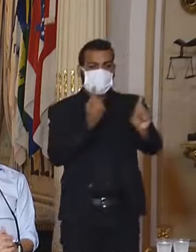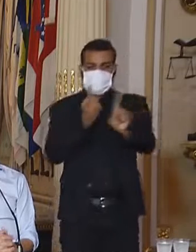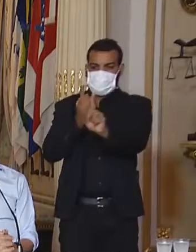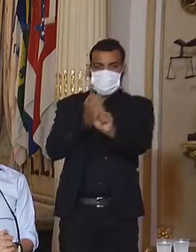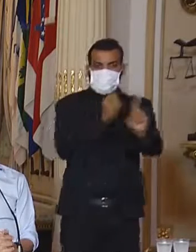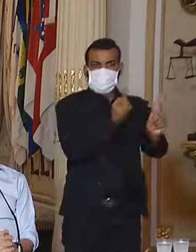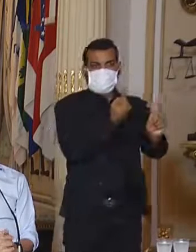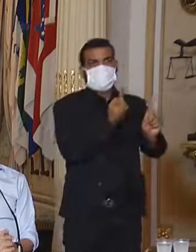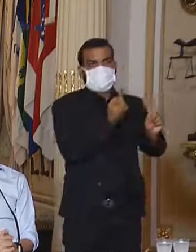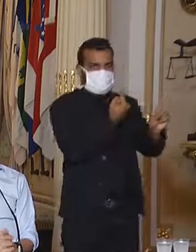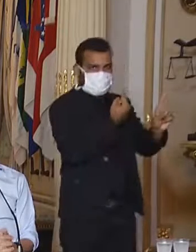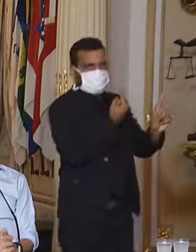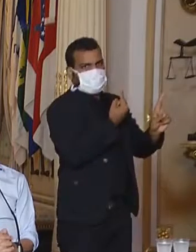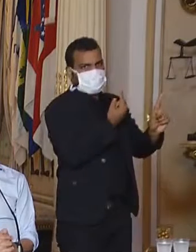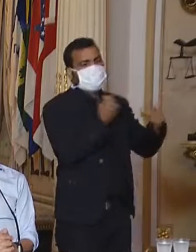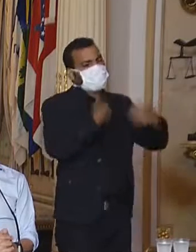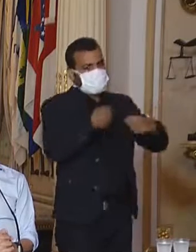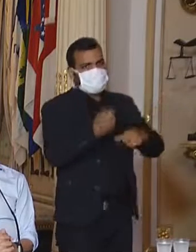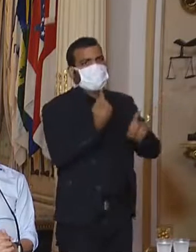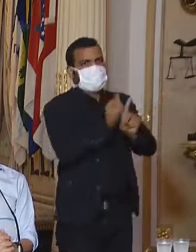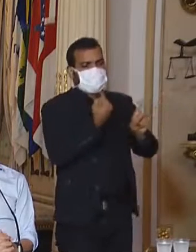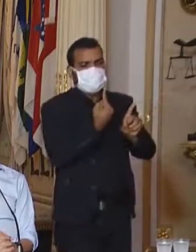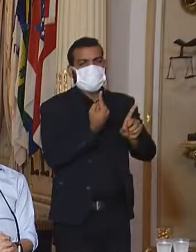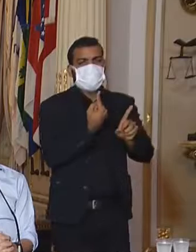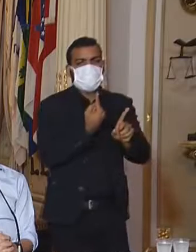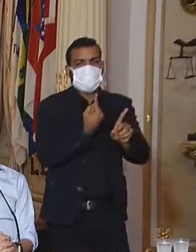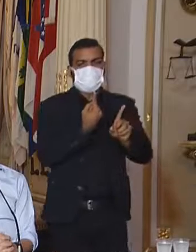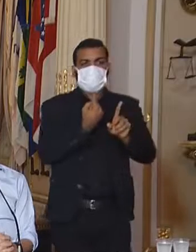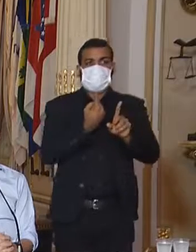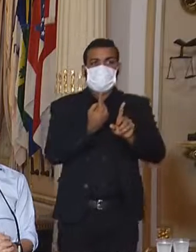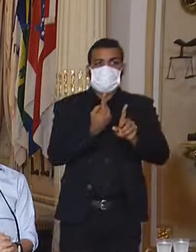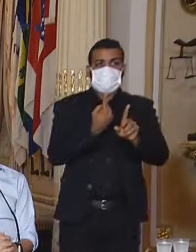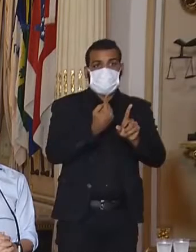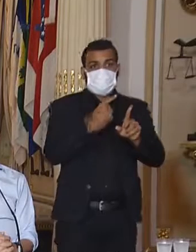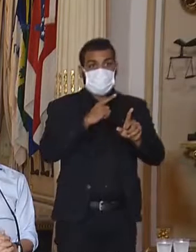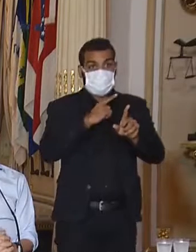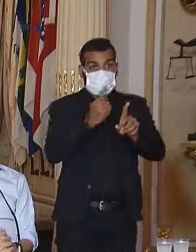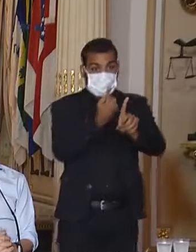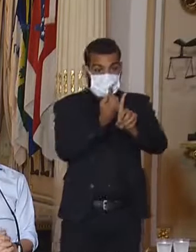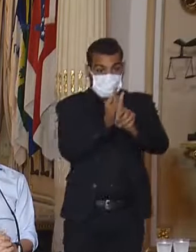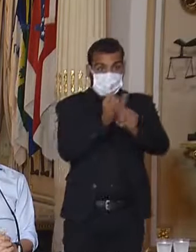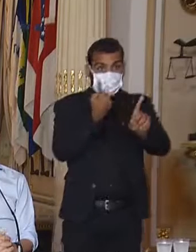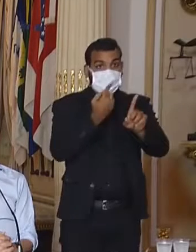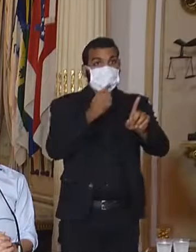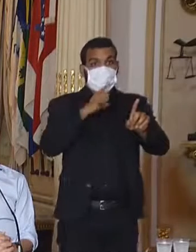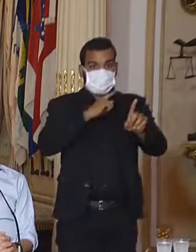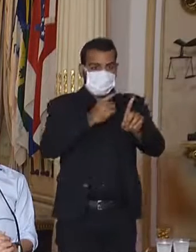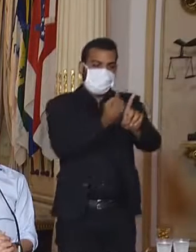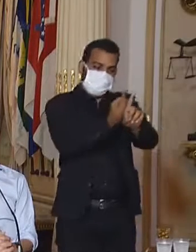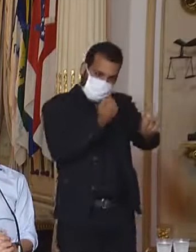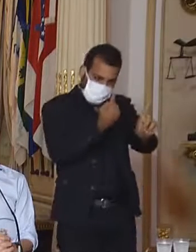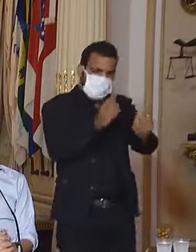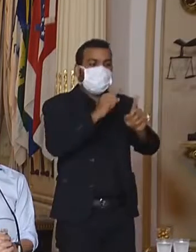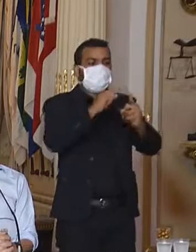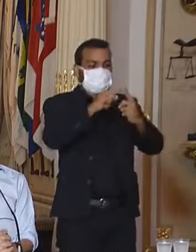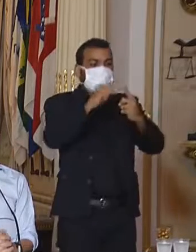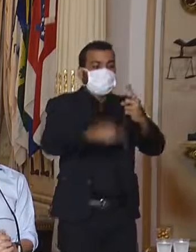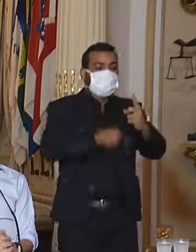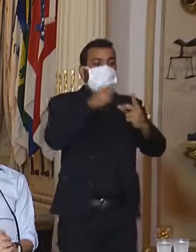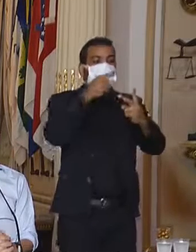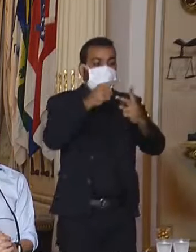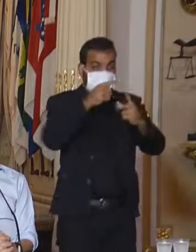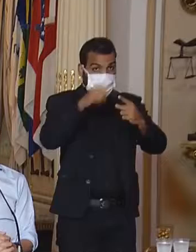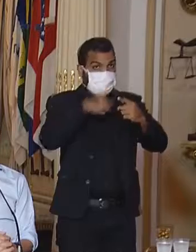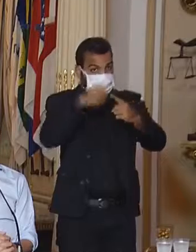E esse distanciamento social praticado em conjunto com as medidas de higiene e com o uso